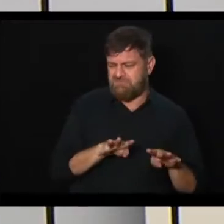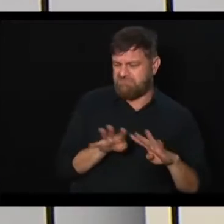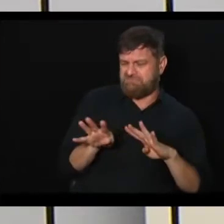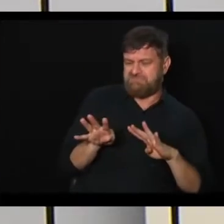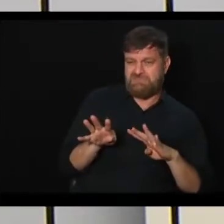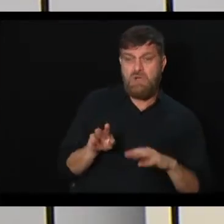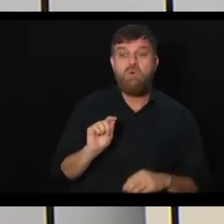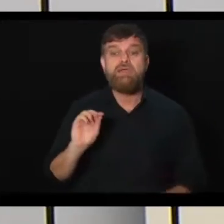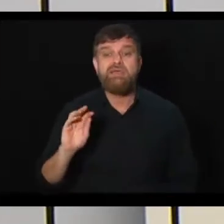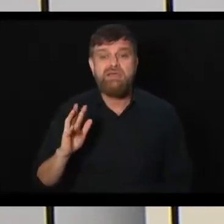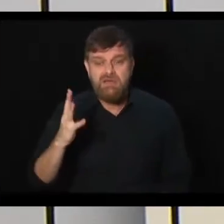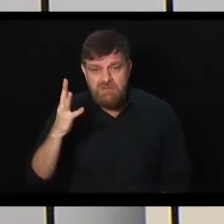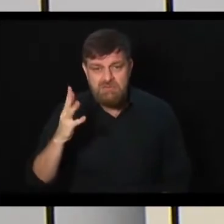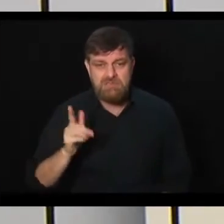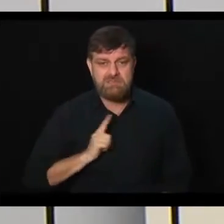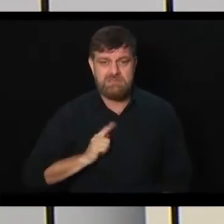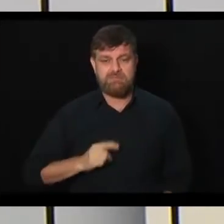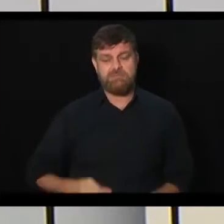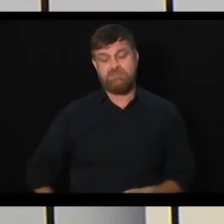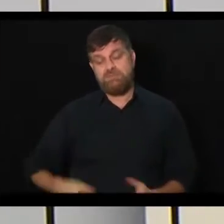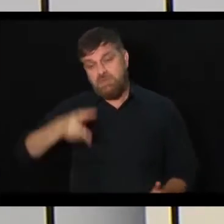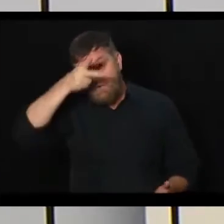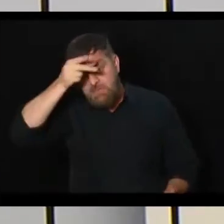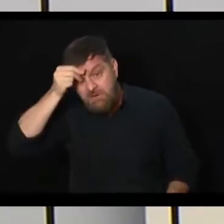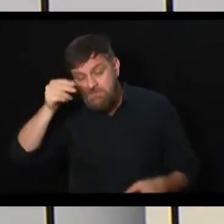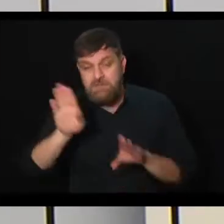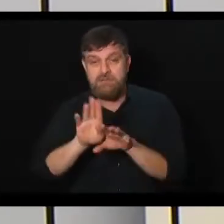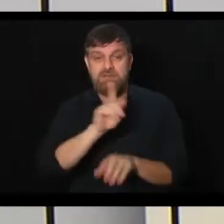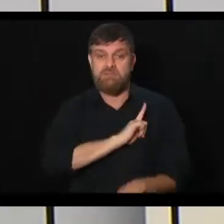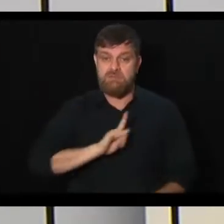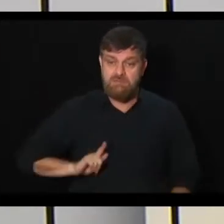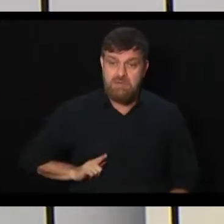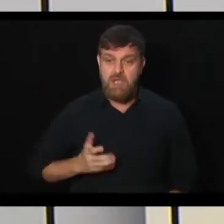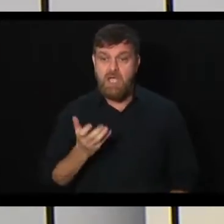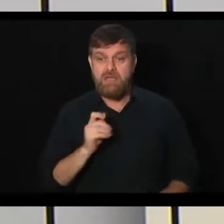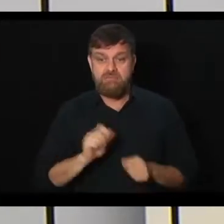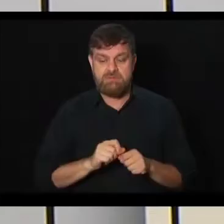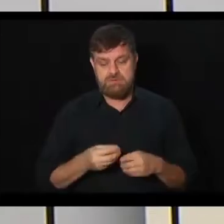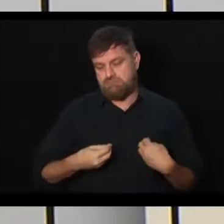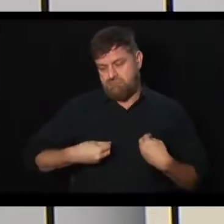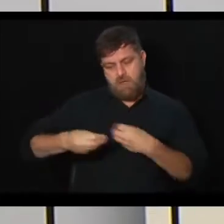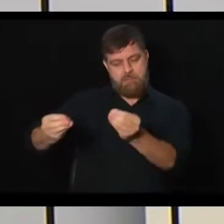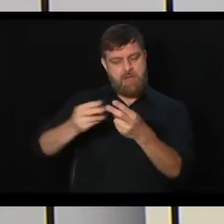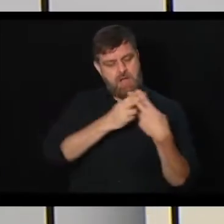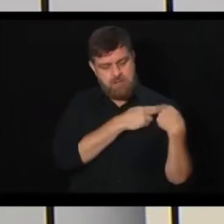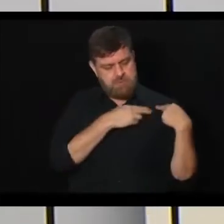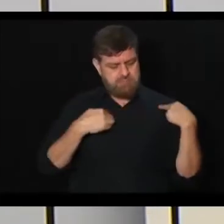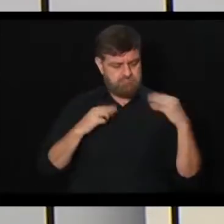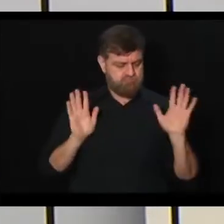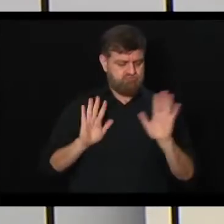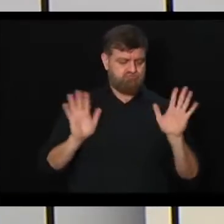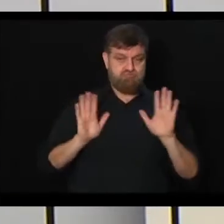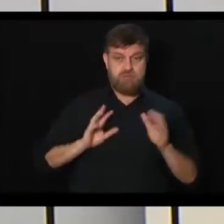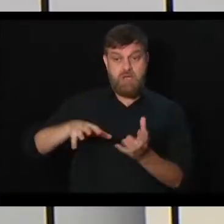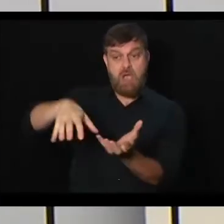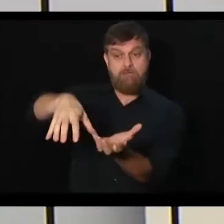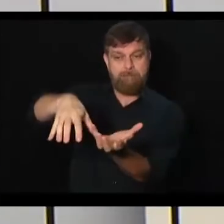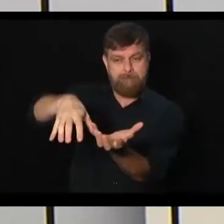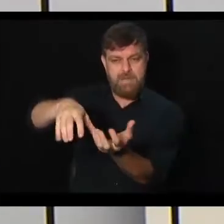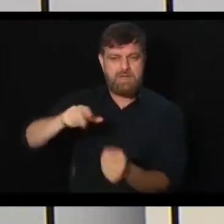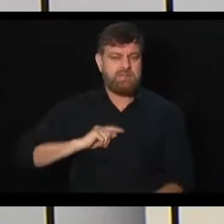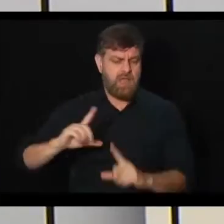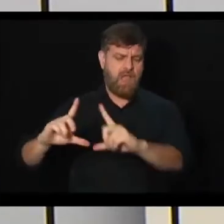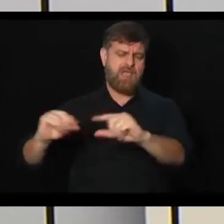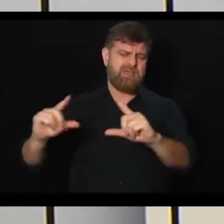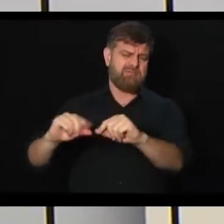verdade, acontece é que os prefeitos e os governadores queriam colocar para o Senado, que é uma casa mais distante do povo, que é uma